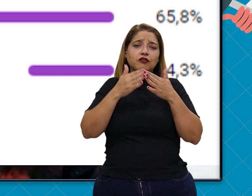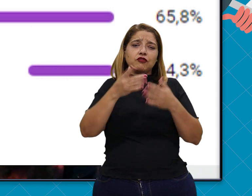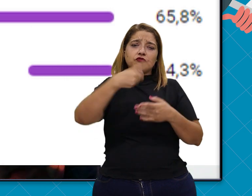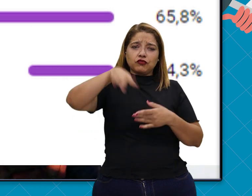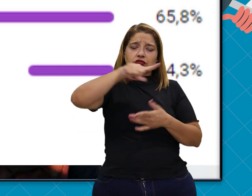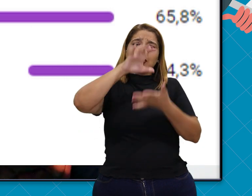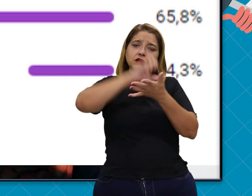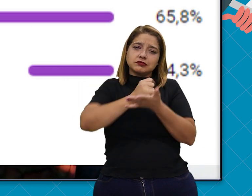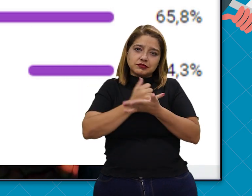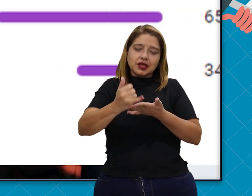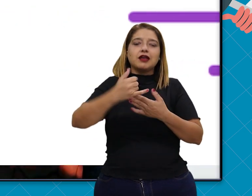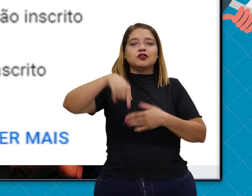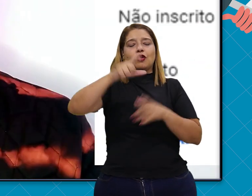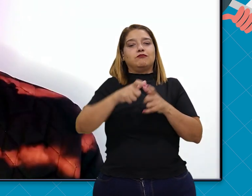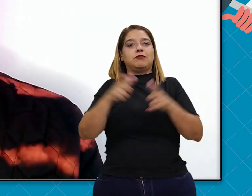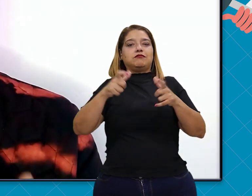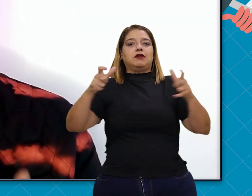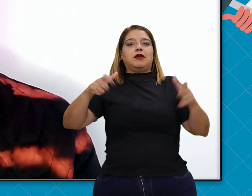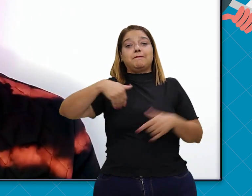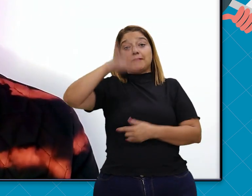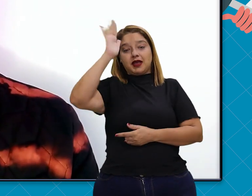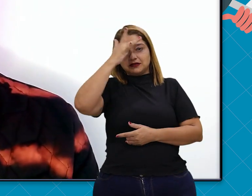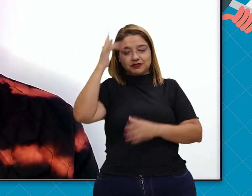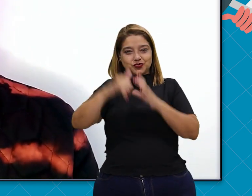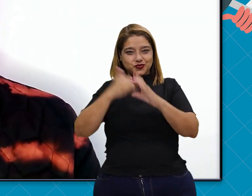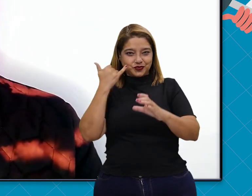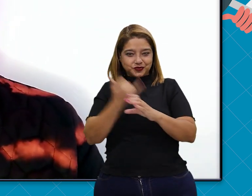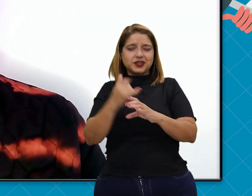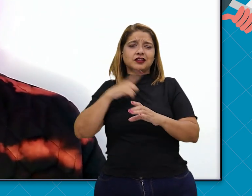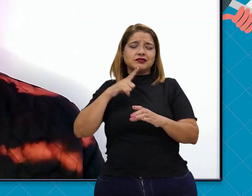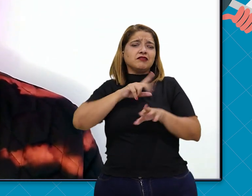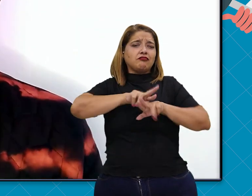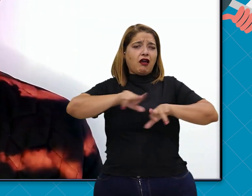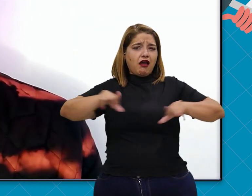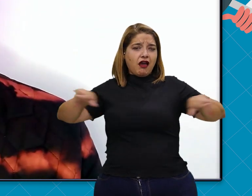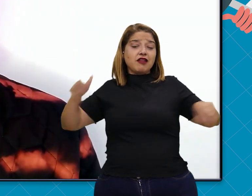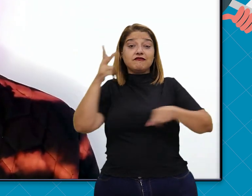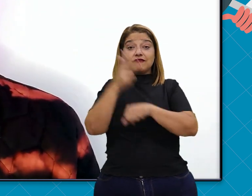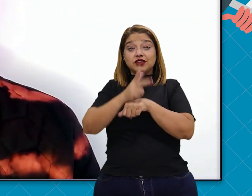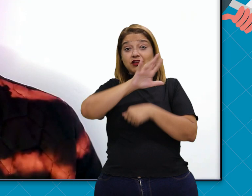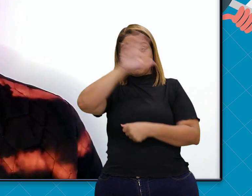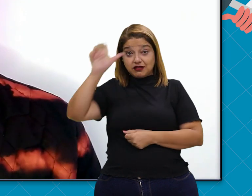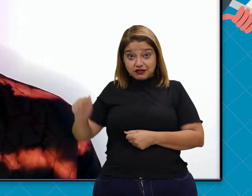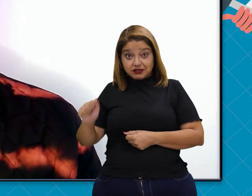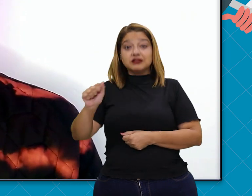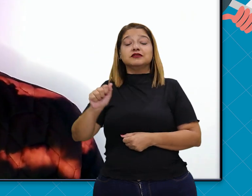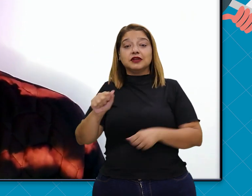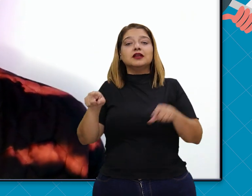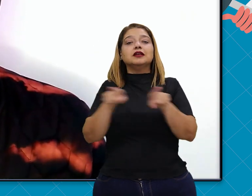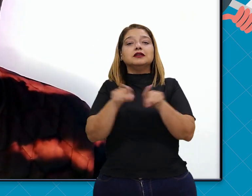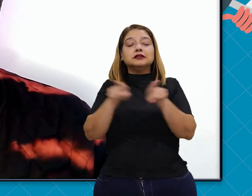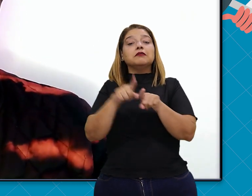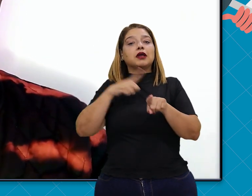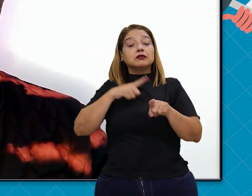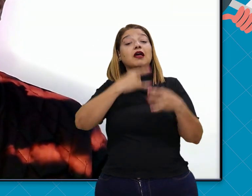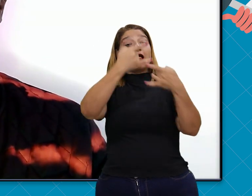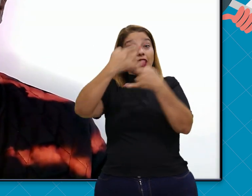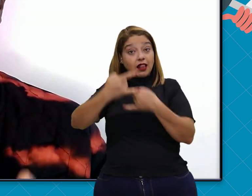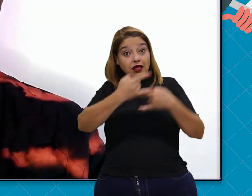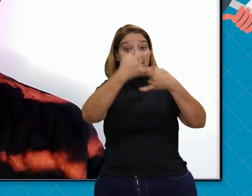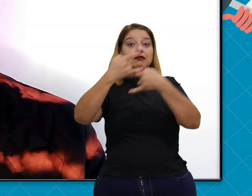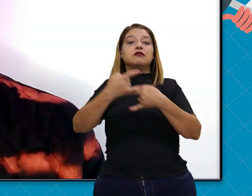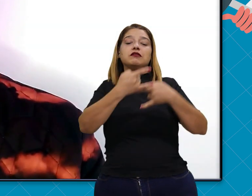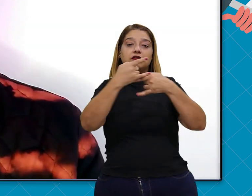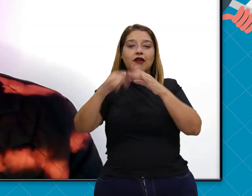se inscreve para ajudar o crescimento do nosso canal. E também aqui temos vários vídeos sobre a África. E também nós